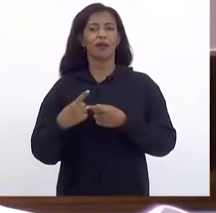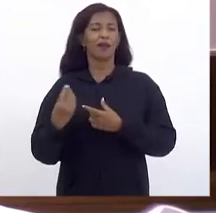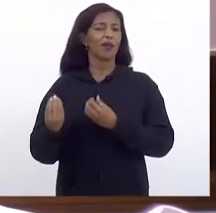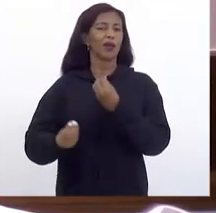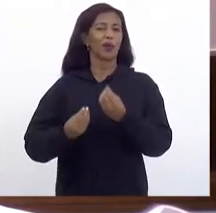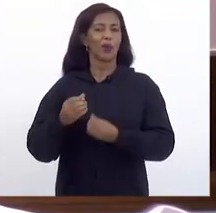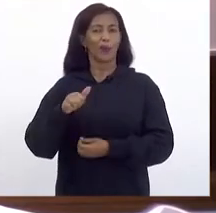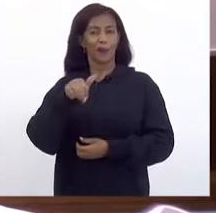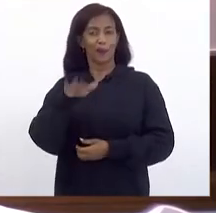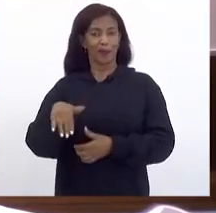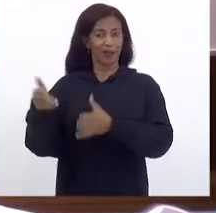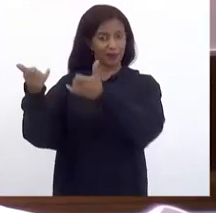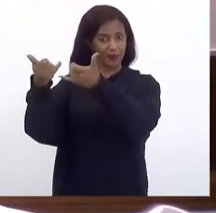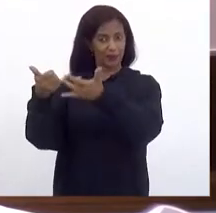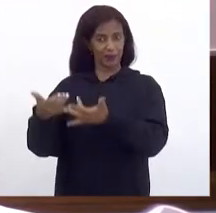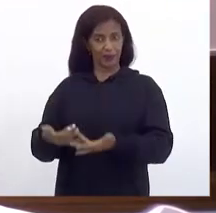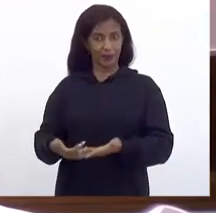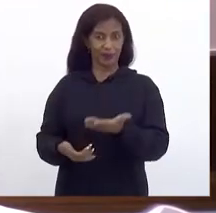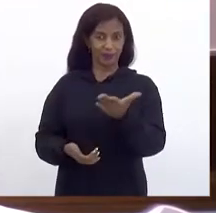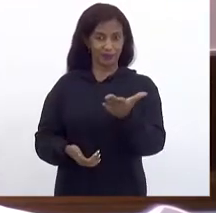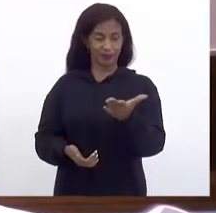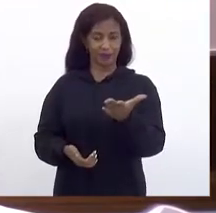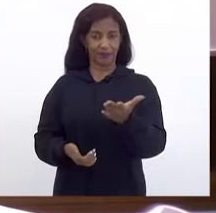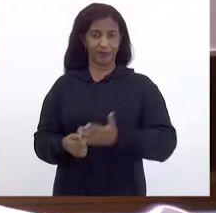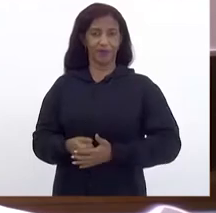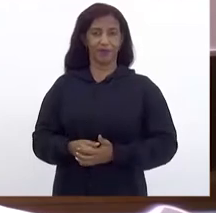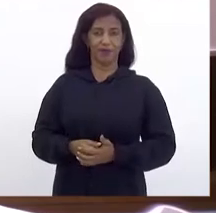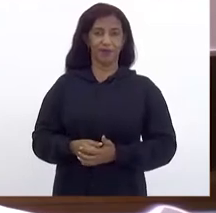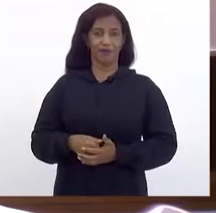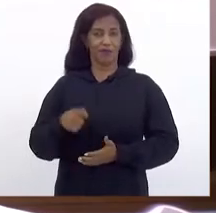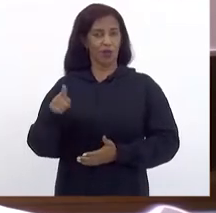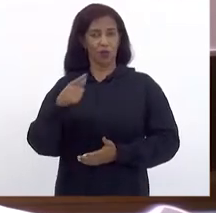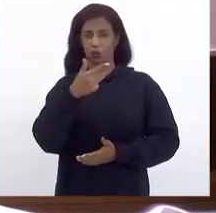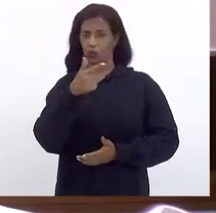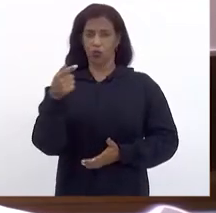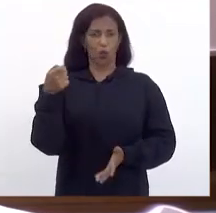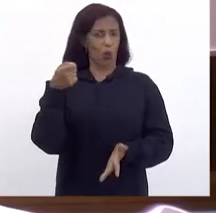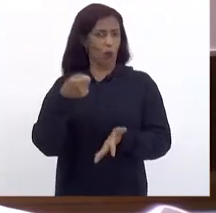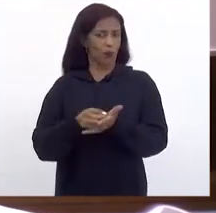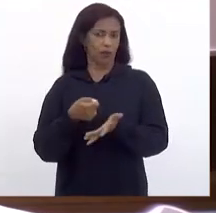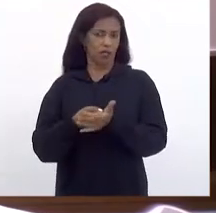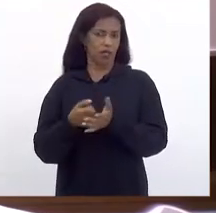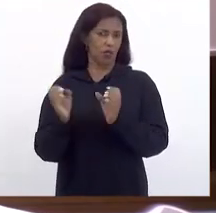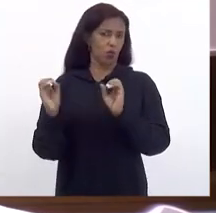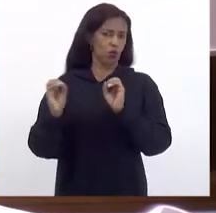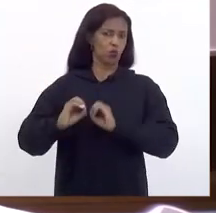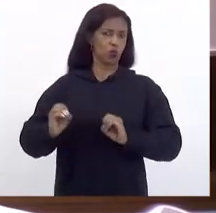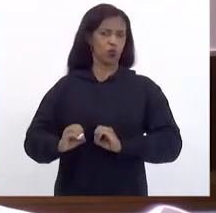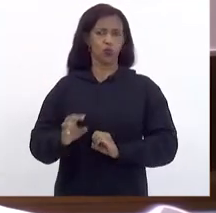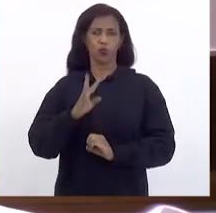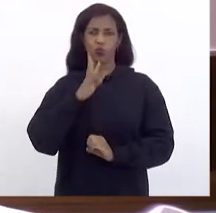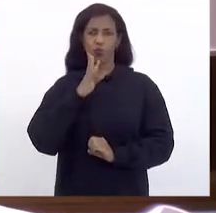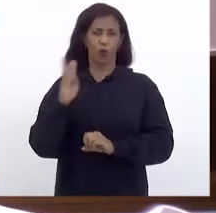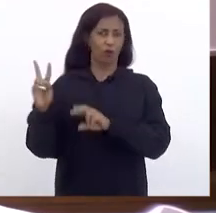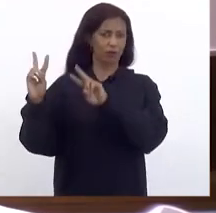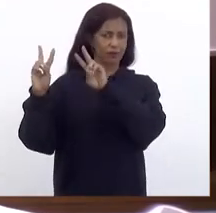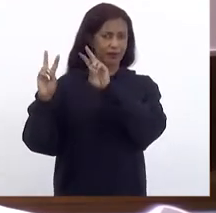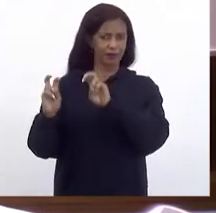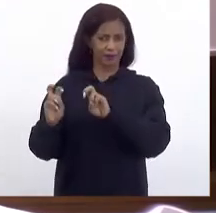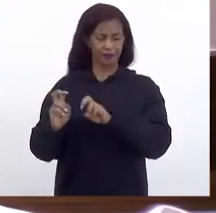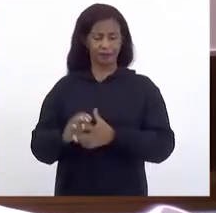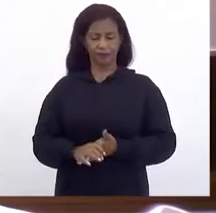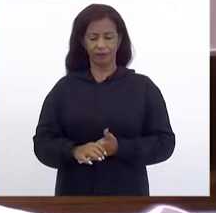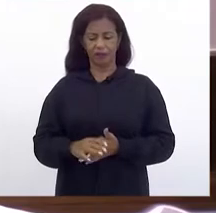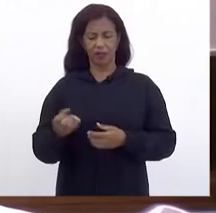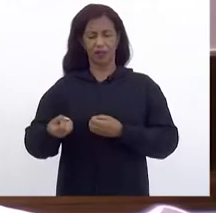Vossa Excelência E a Excelência Não tem Obrigação Nenhuma De Conhecer Esse assunto O senhor